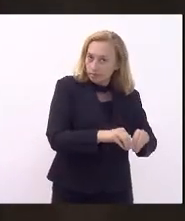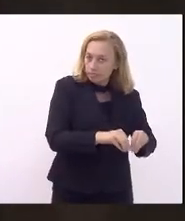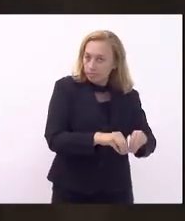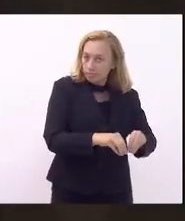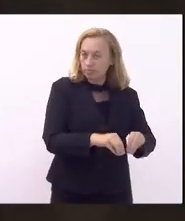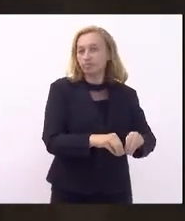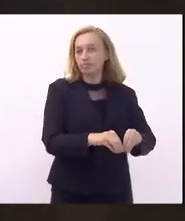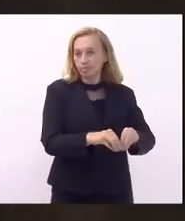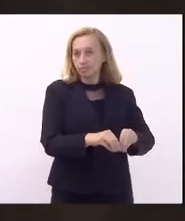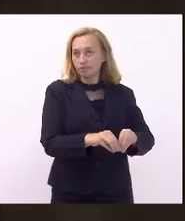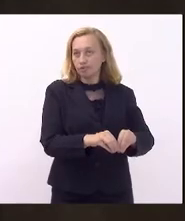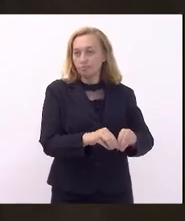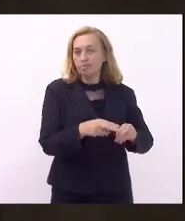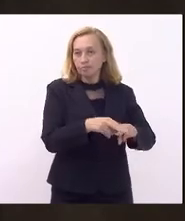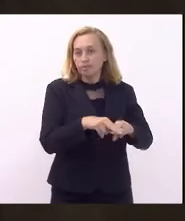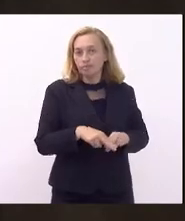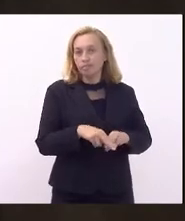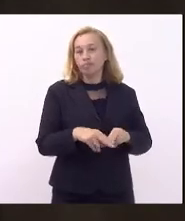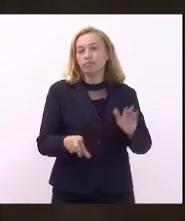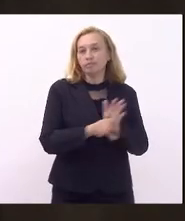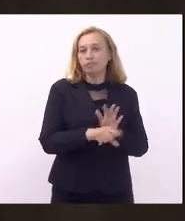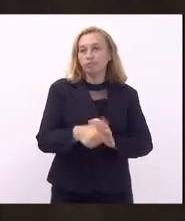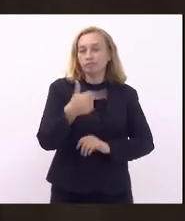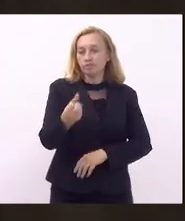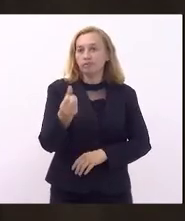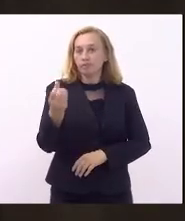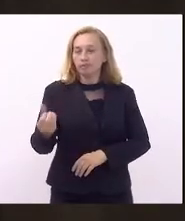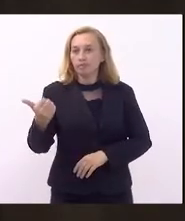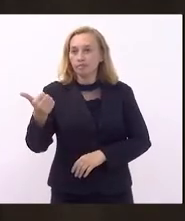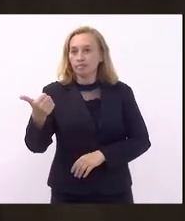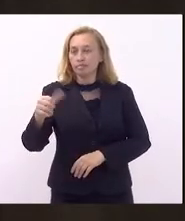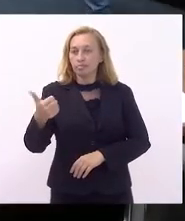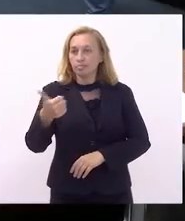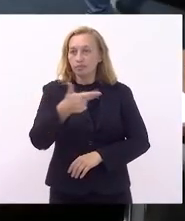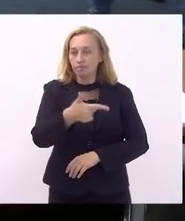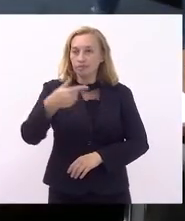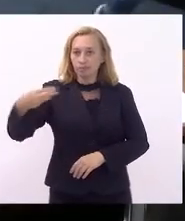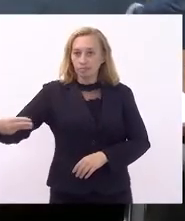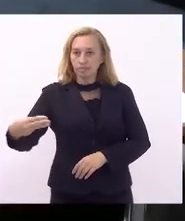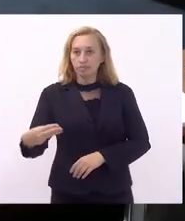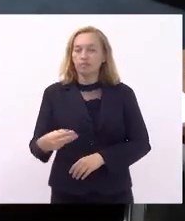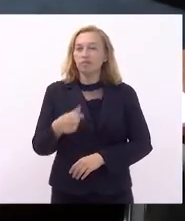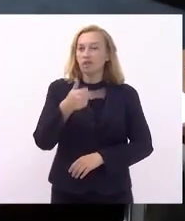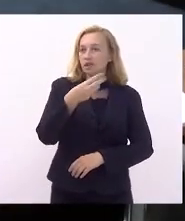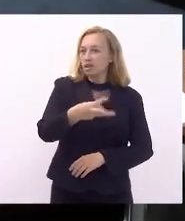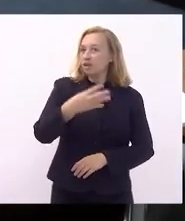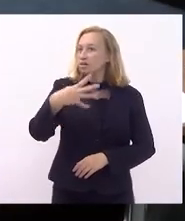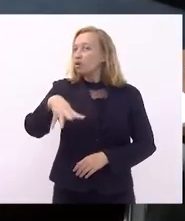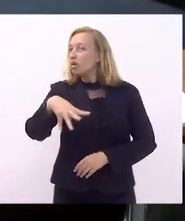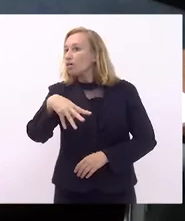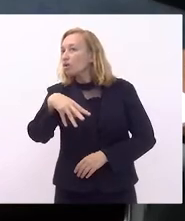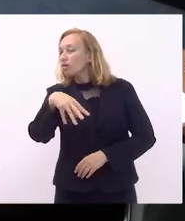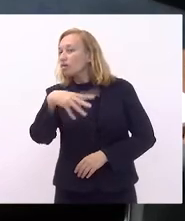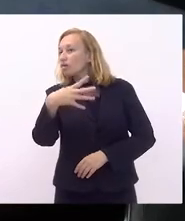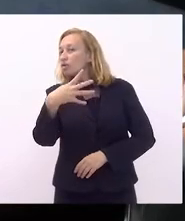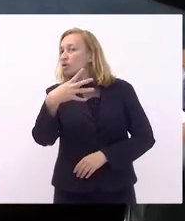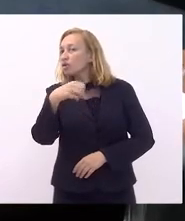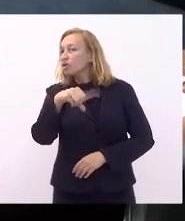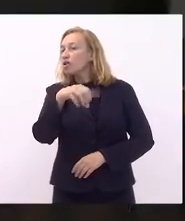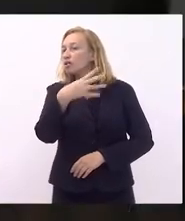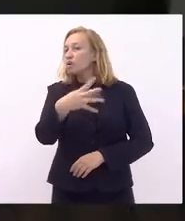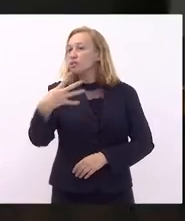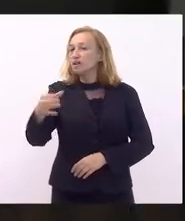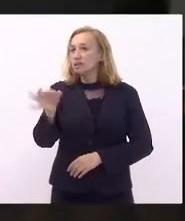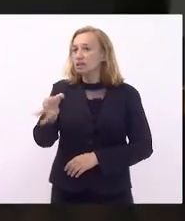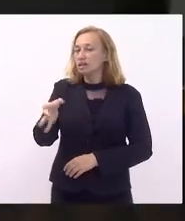em função da Lei 6611, de 2003, Sr. Presidente. 3944, está certo? Isso. A